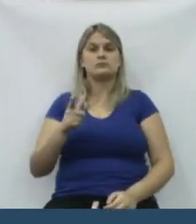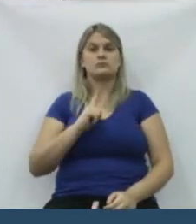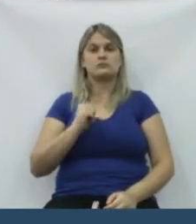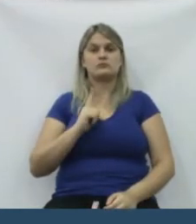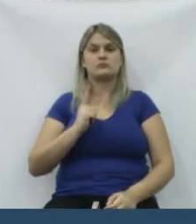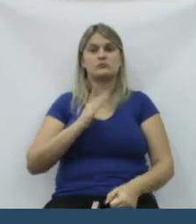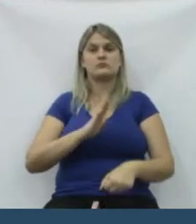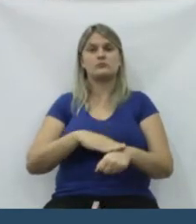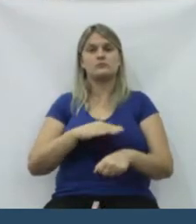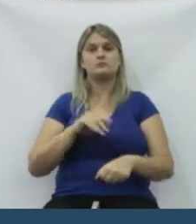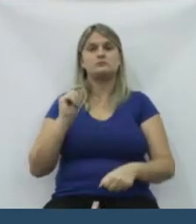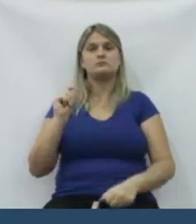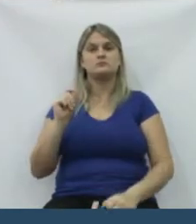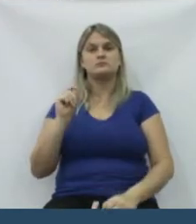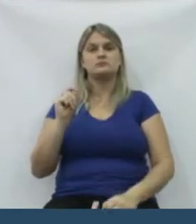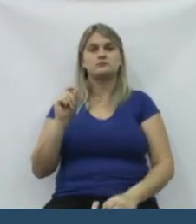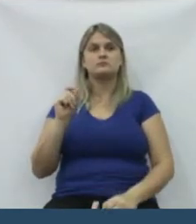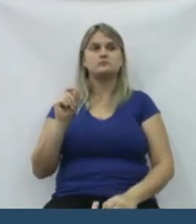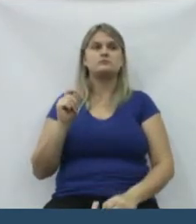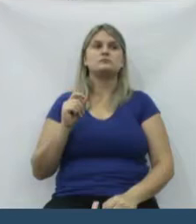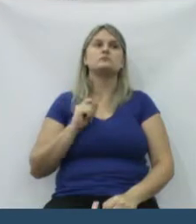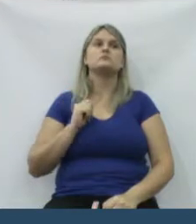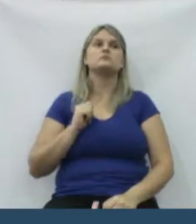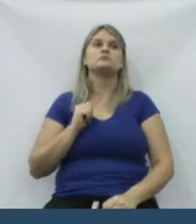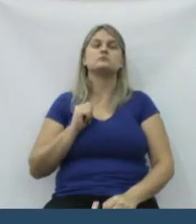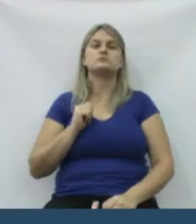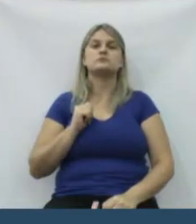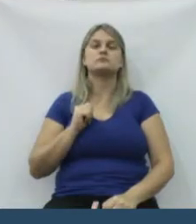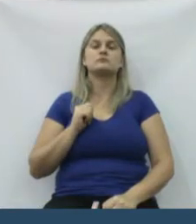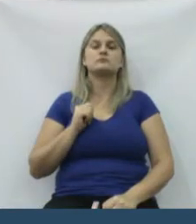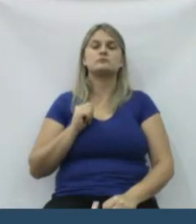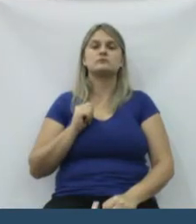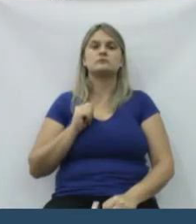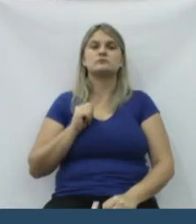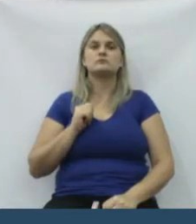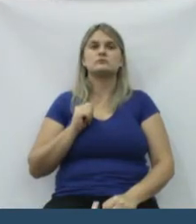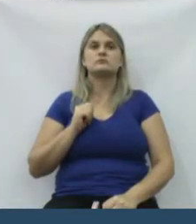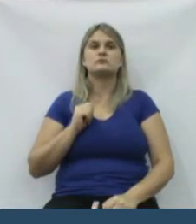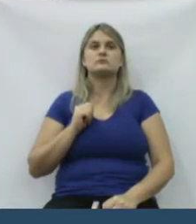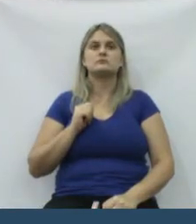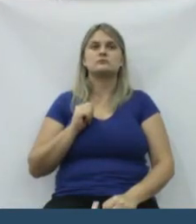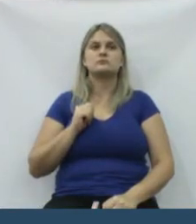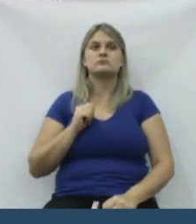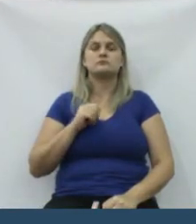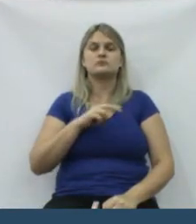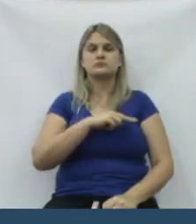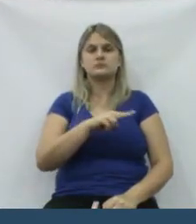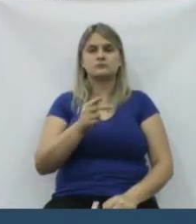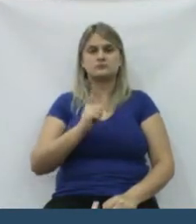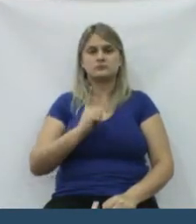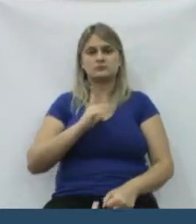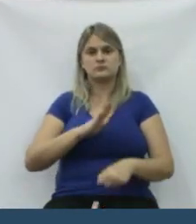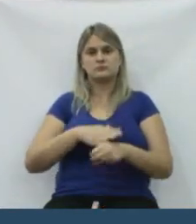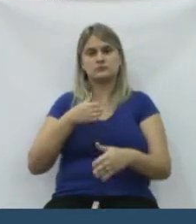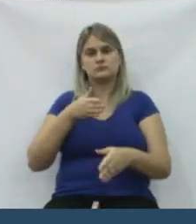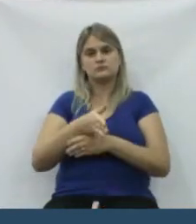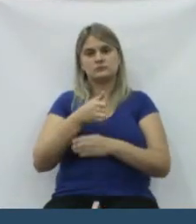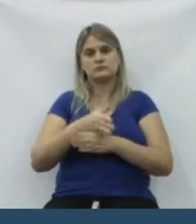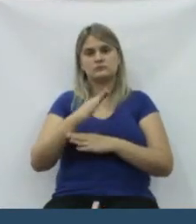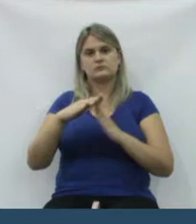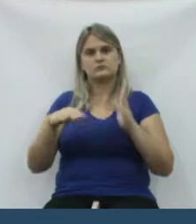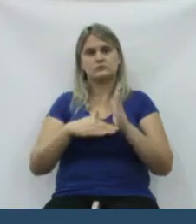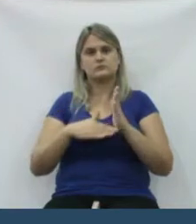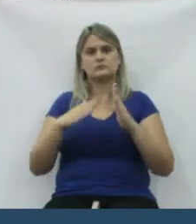tivemos mais do que a participação